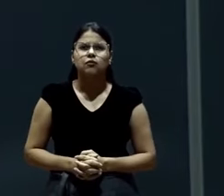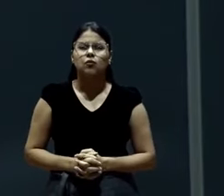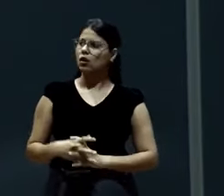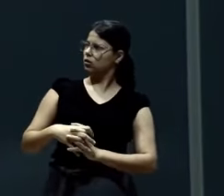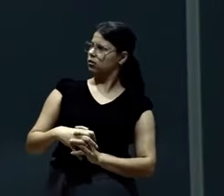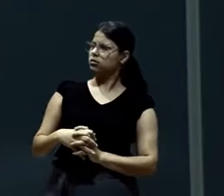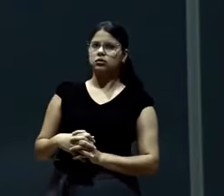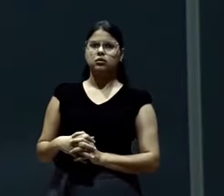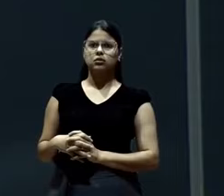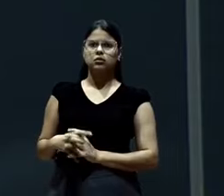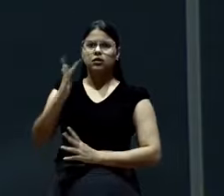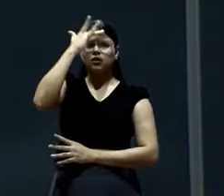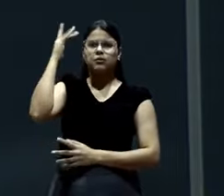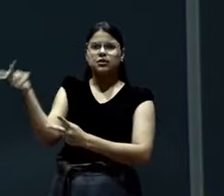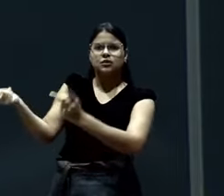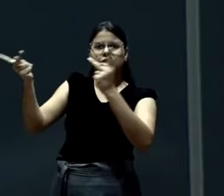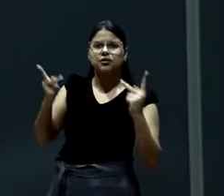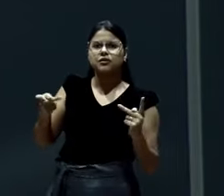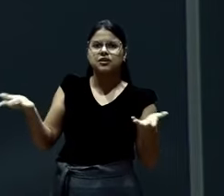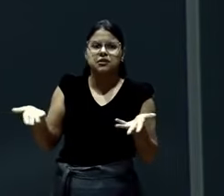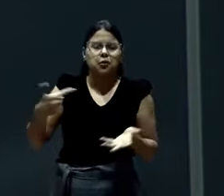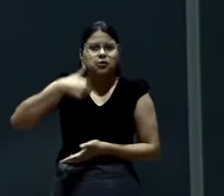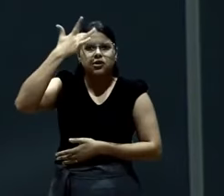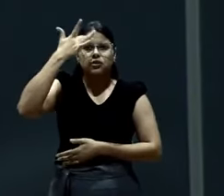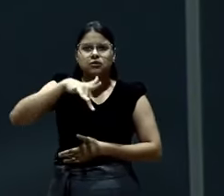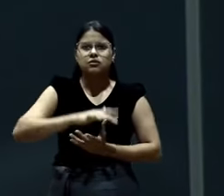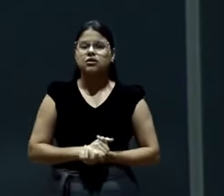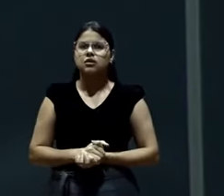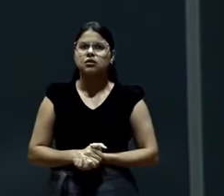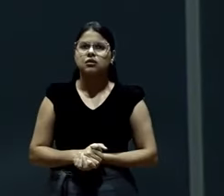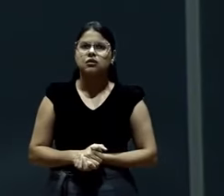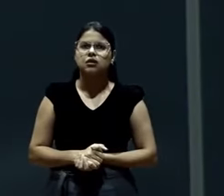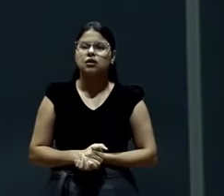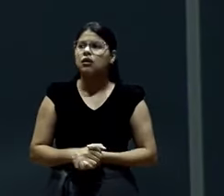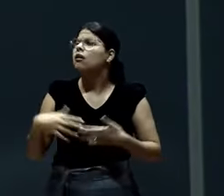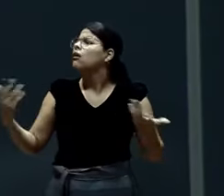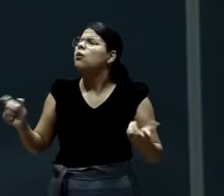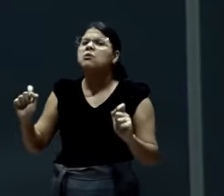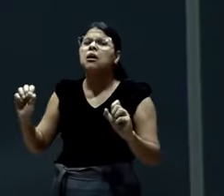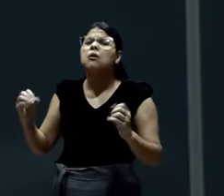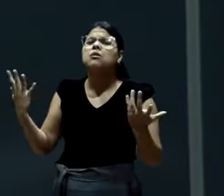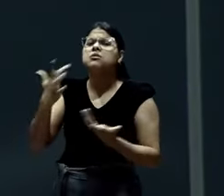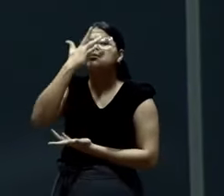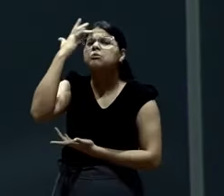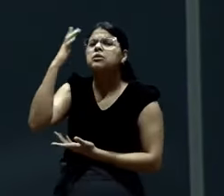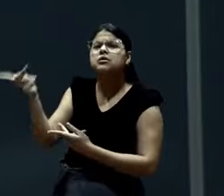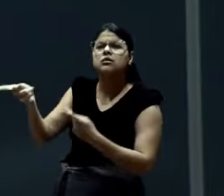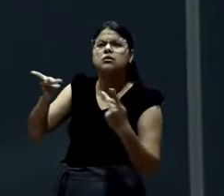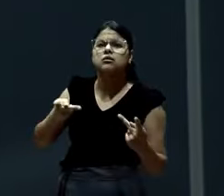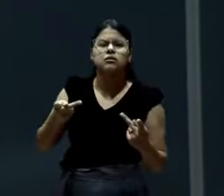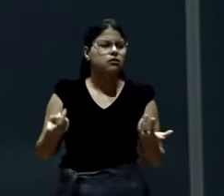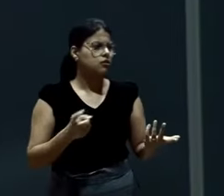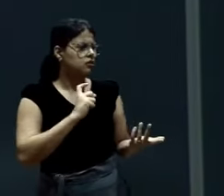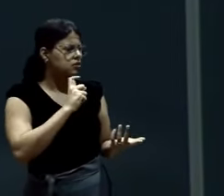Eu falei. Vai ter visita em casa hoje? Não estou sabendo. Eu falei. O Gutinho. que está acontecendo aqui? Quem que vai vir? Não,